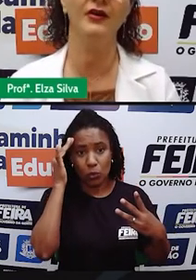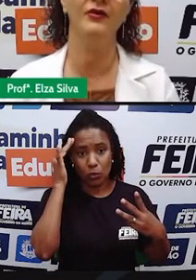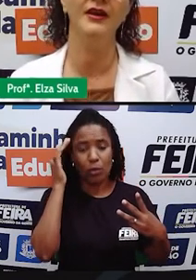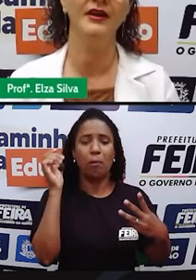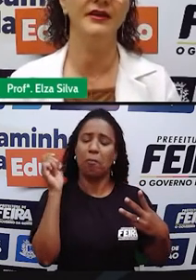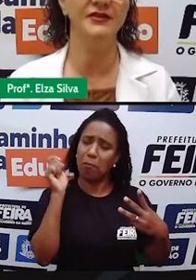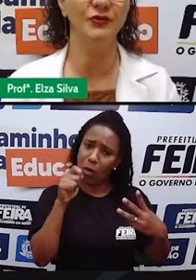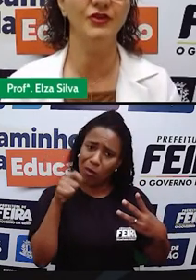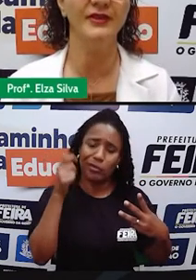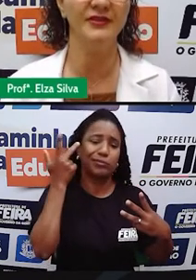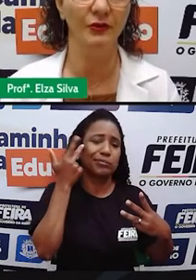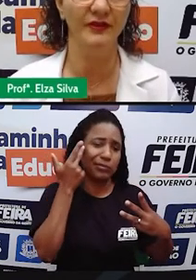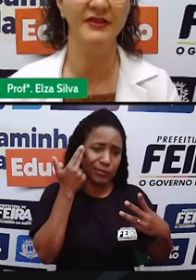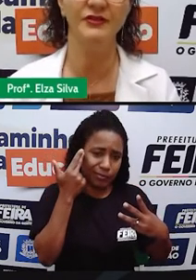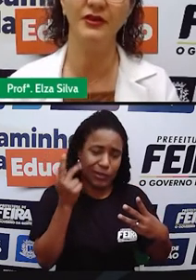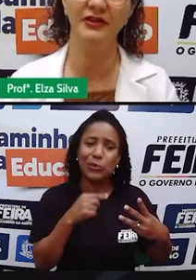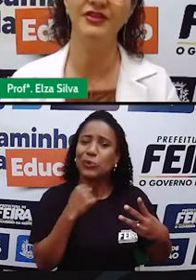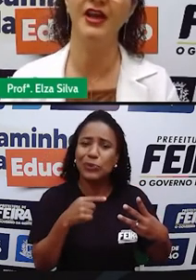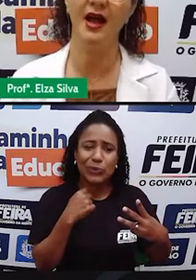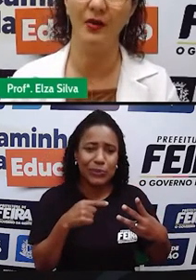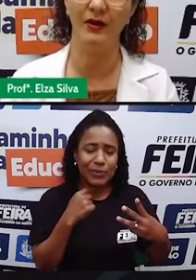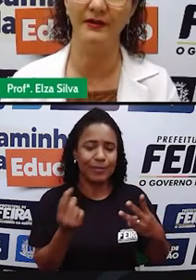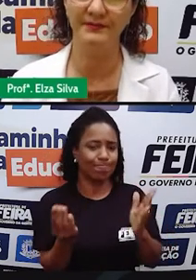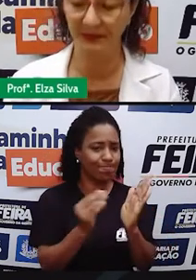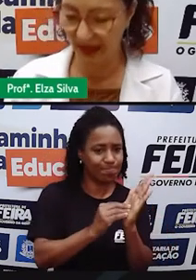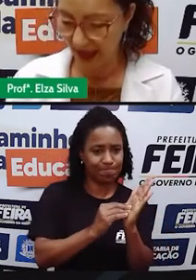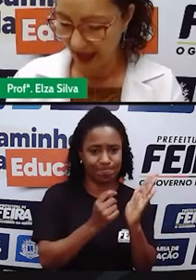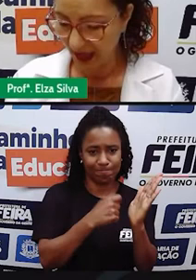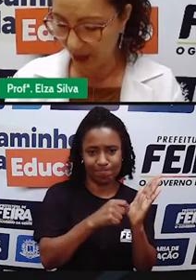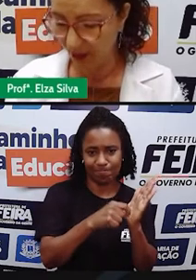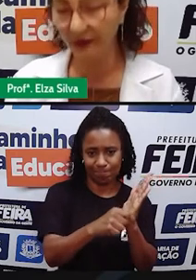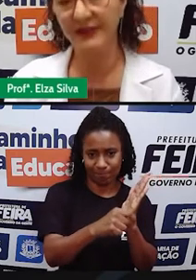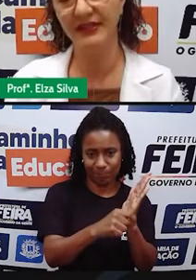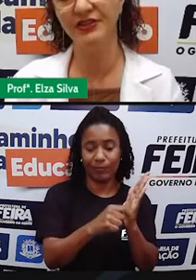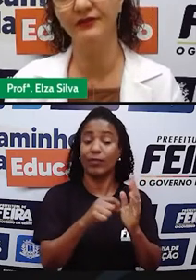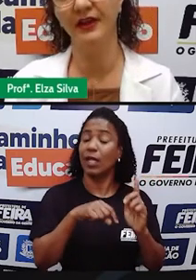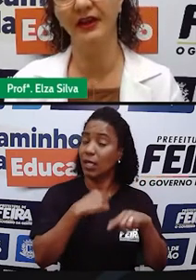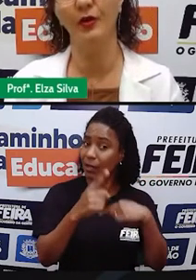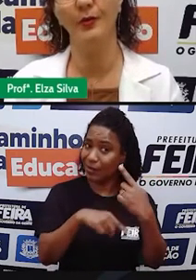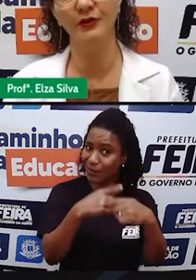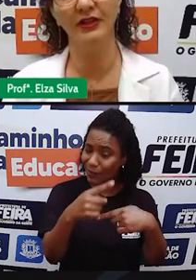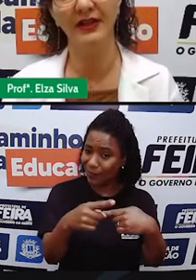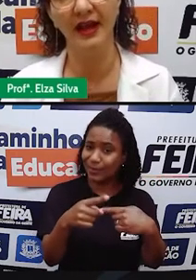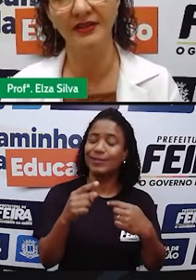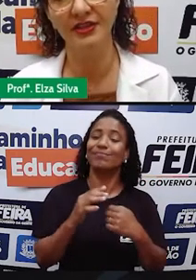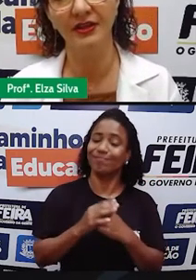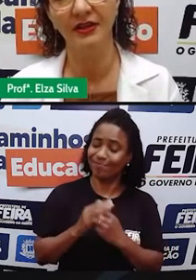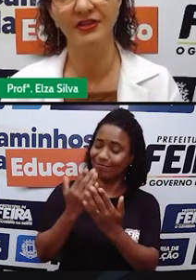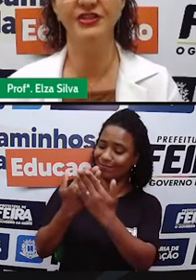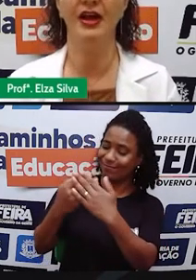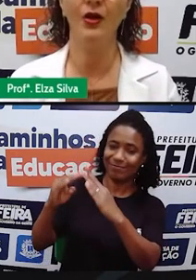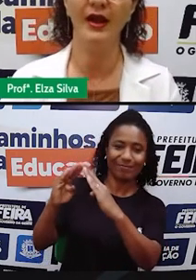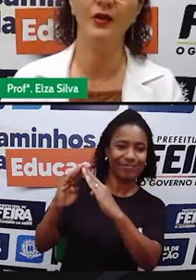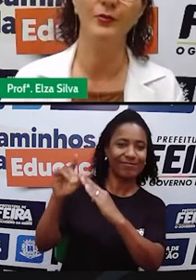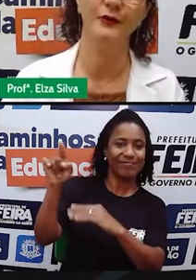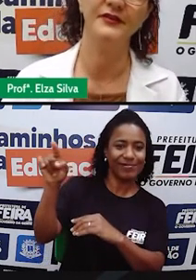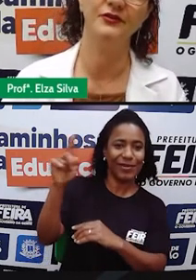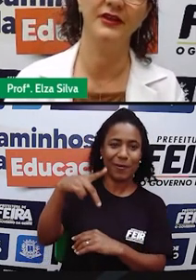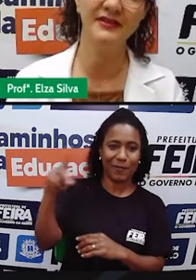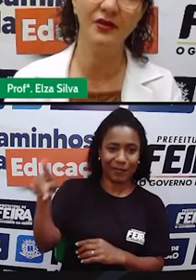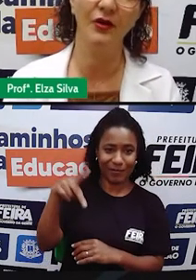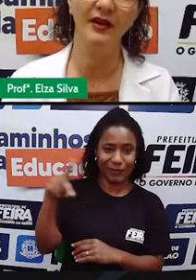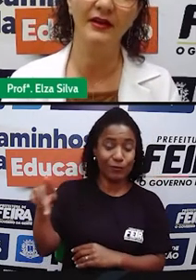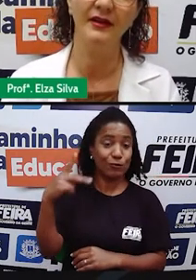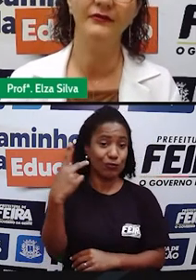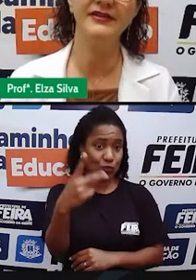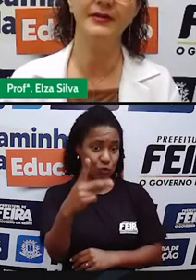natural que surjam as dúvidas durante a aula. E quando vocês tiverem a oportunidade de dialogar com o professor